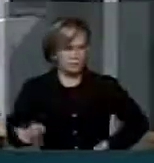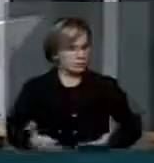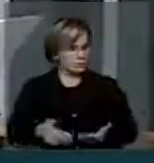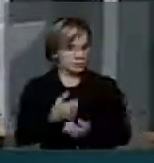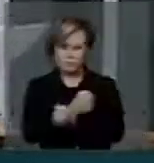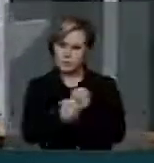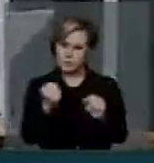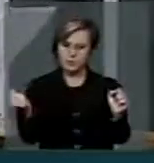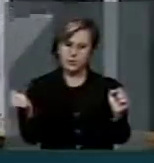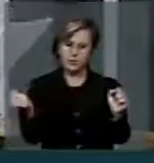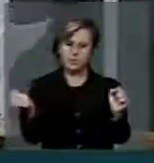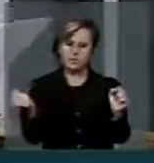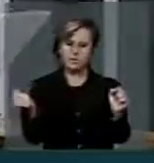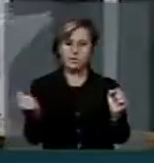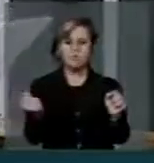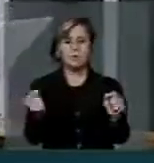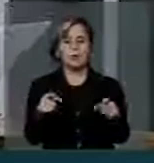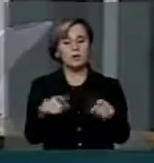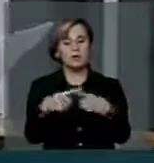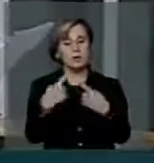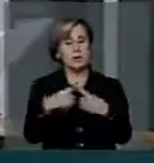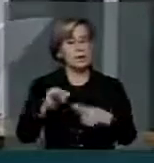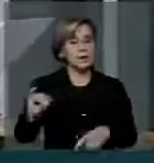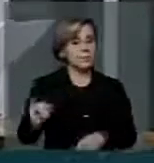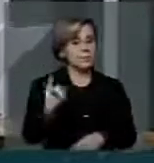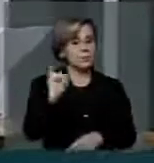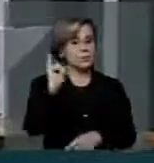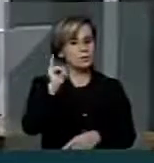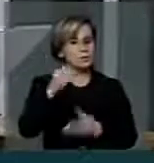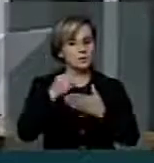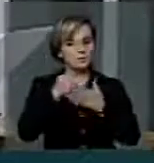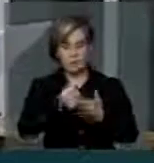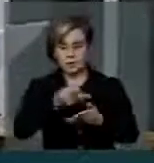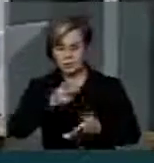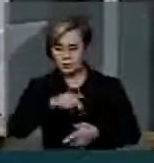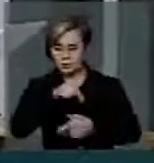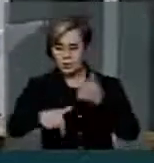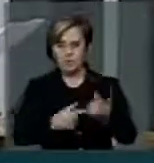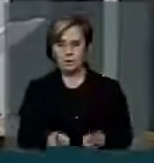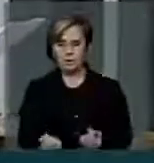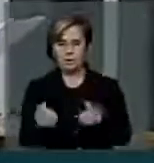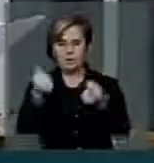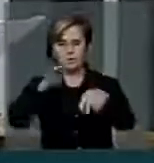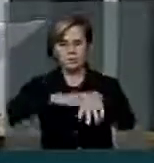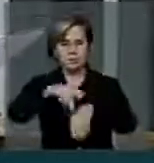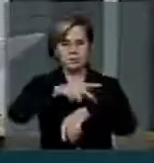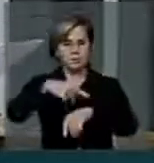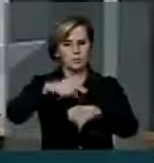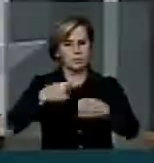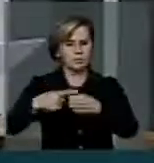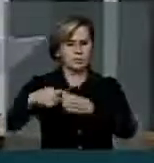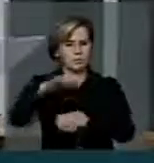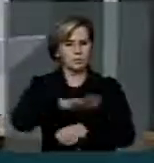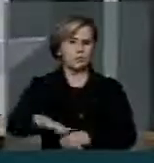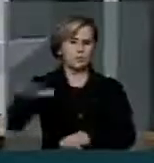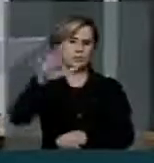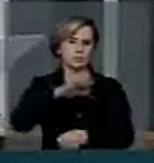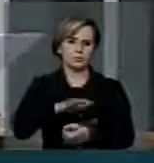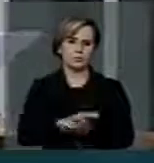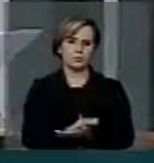desse serviço, indispensável, inclusive, para a manutenção das atividades econômicas nas cidades. Uma